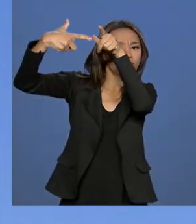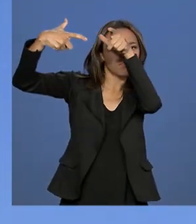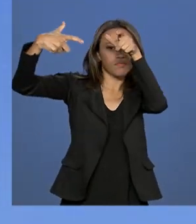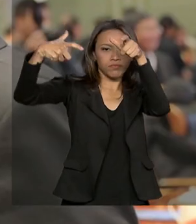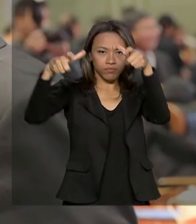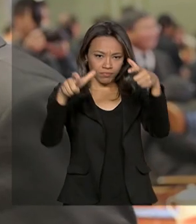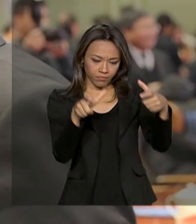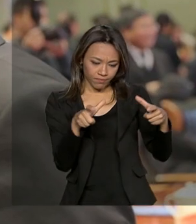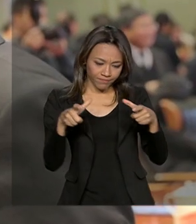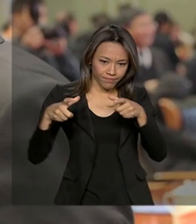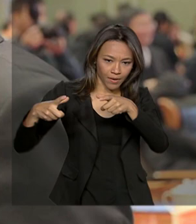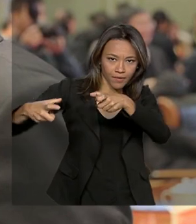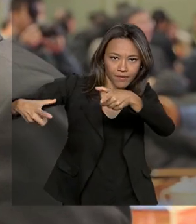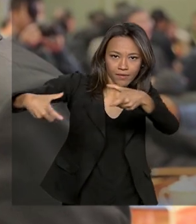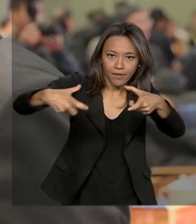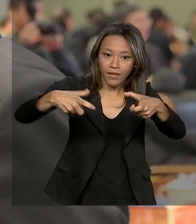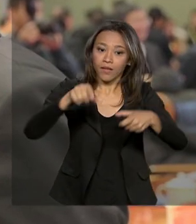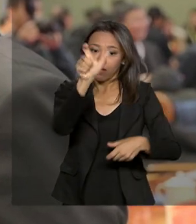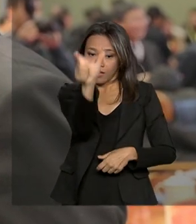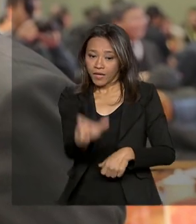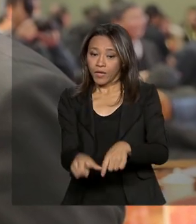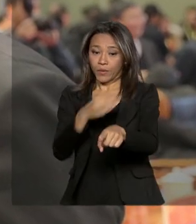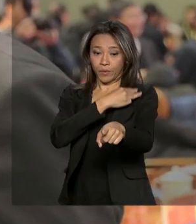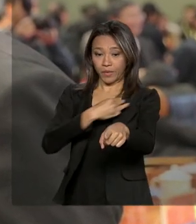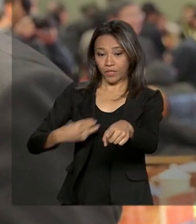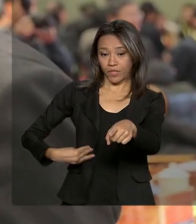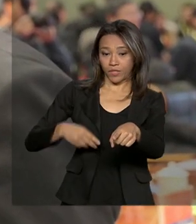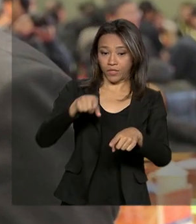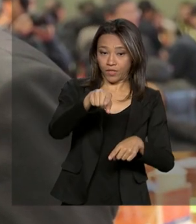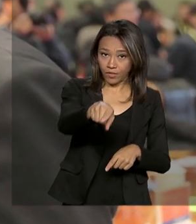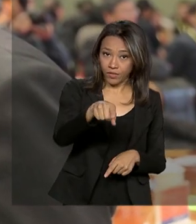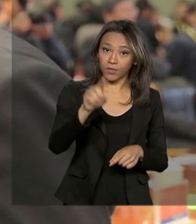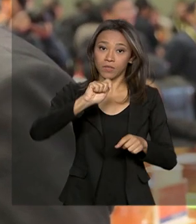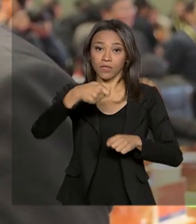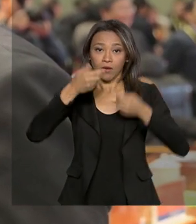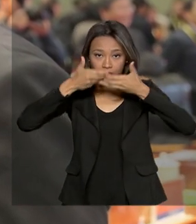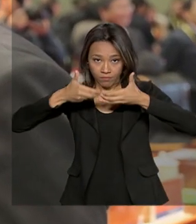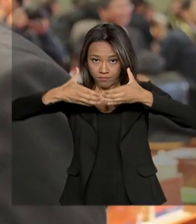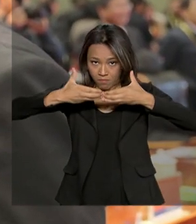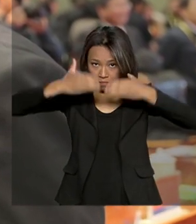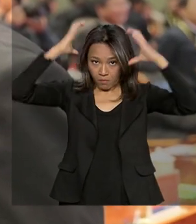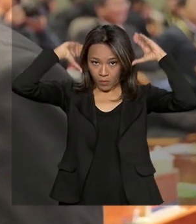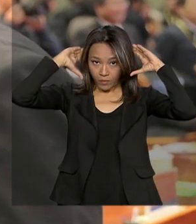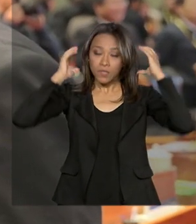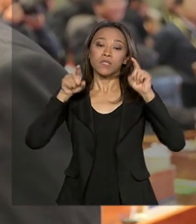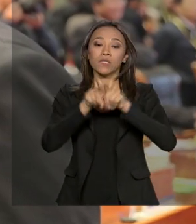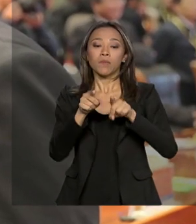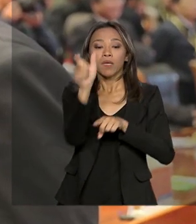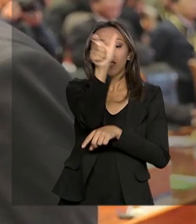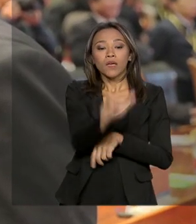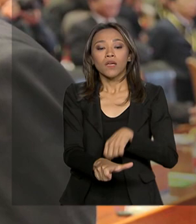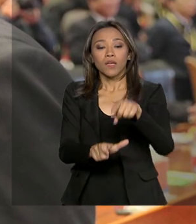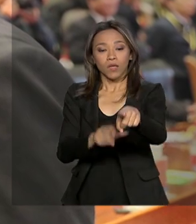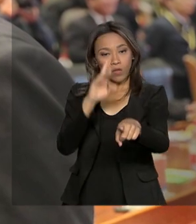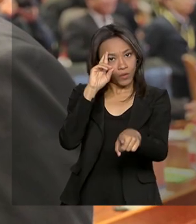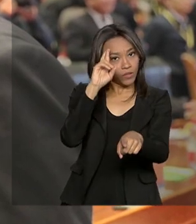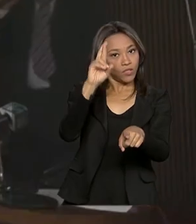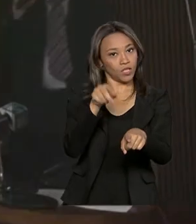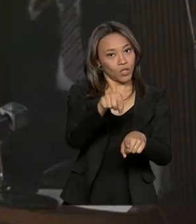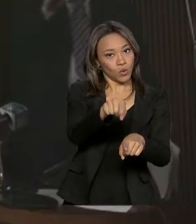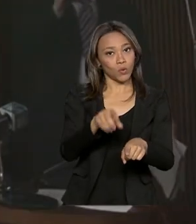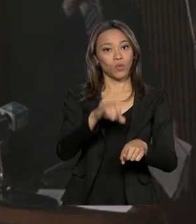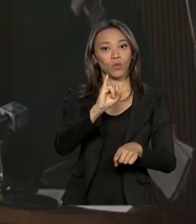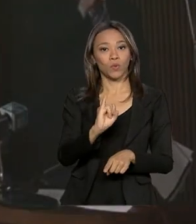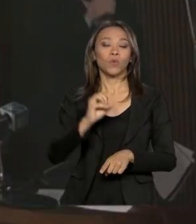eletrônico. O ministro da Ciência e Tecnologia, o astronauta Marcos Pontes e o diretor do INPE, Darkton Damião,